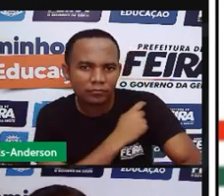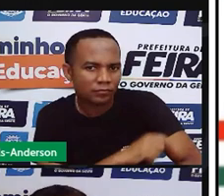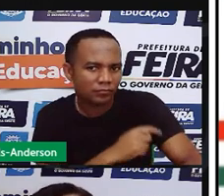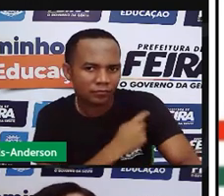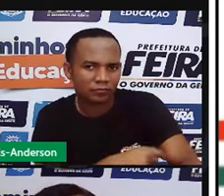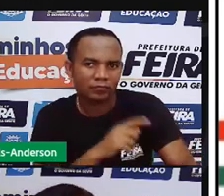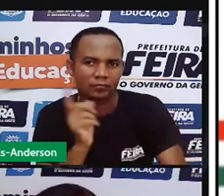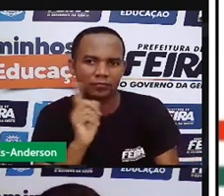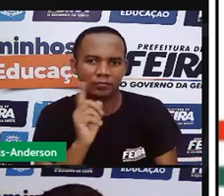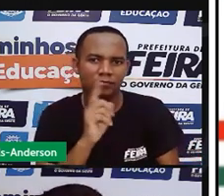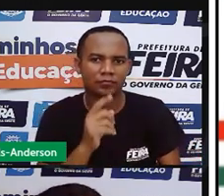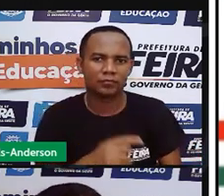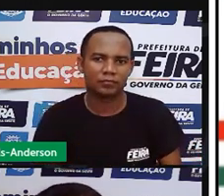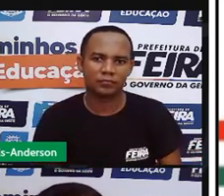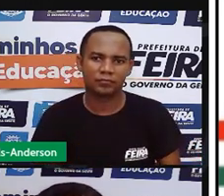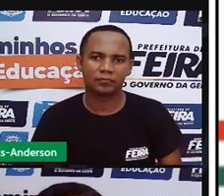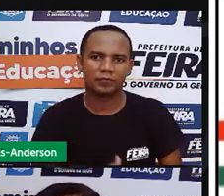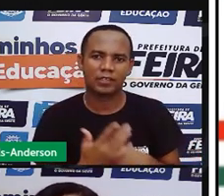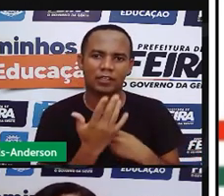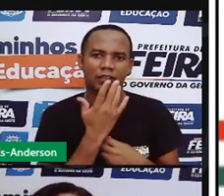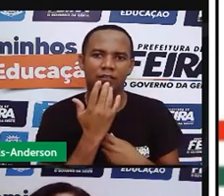cortem e se machuquem nos espinhas.